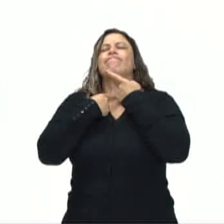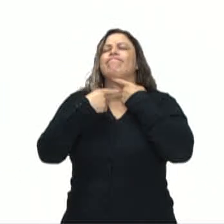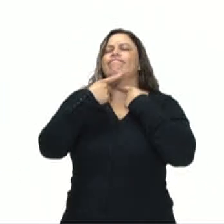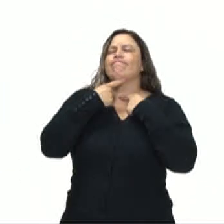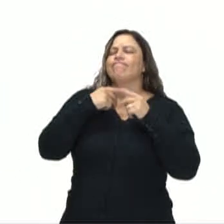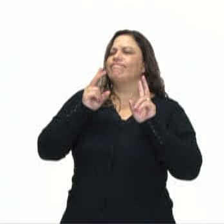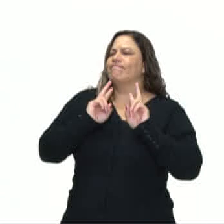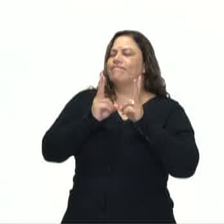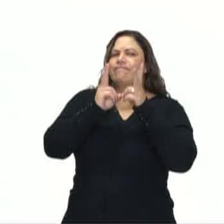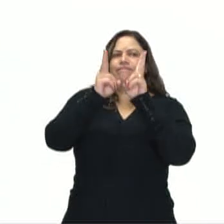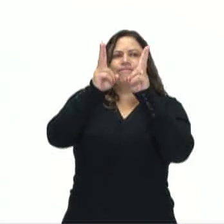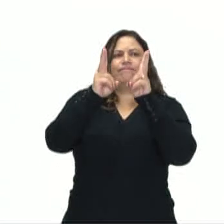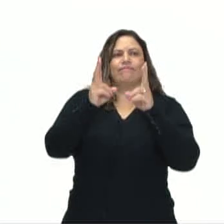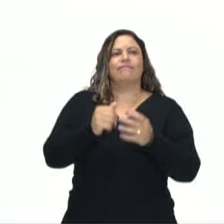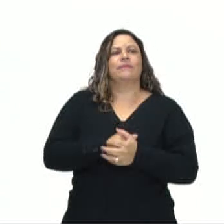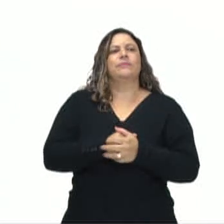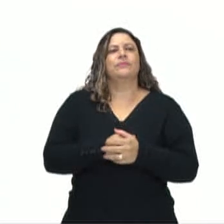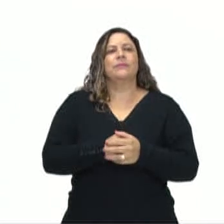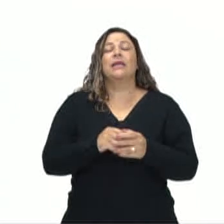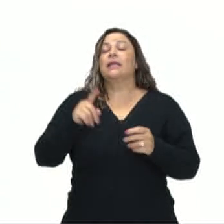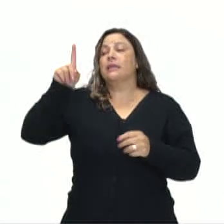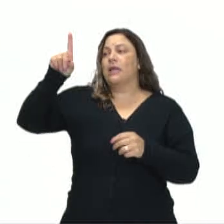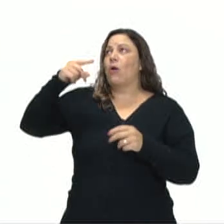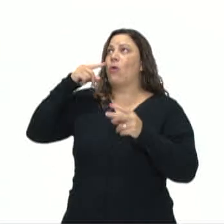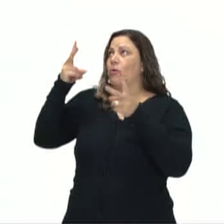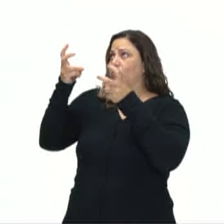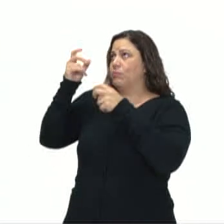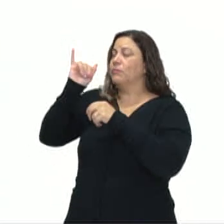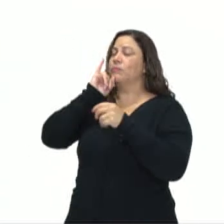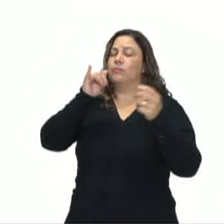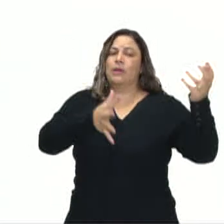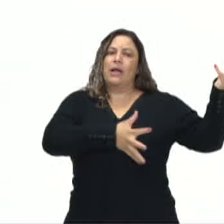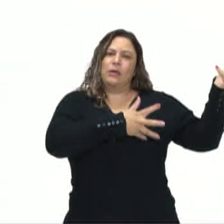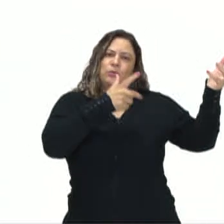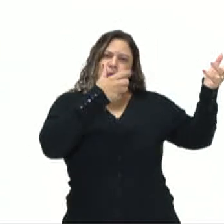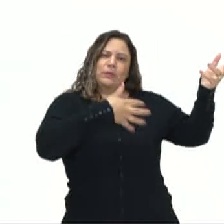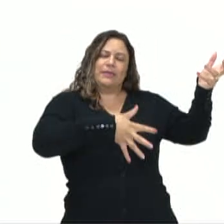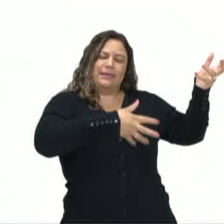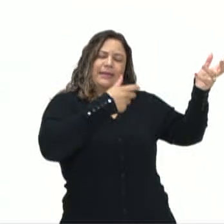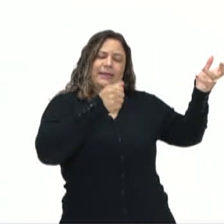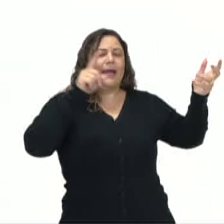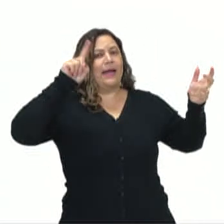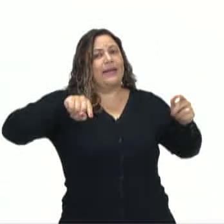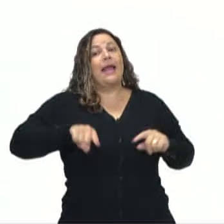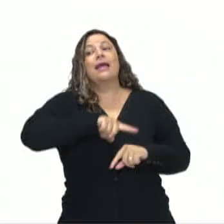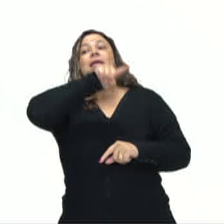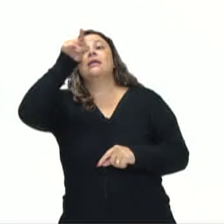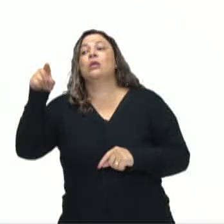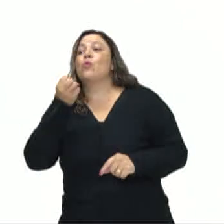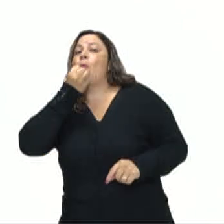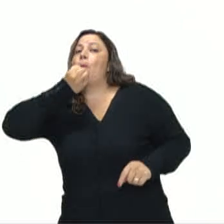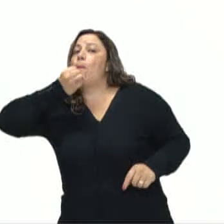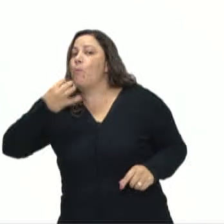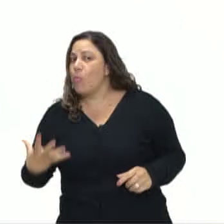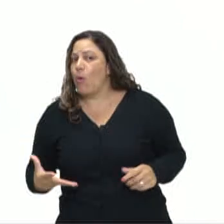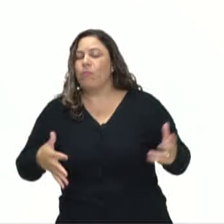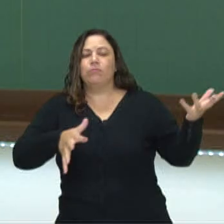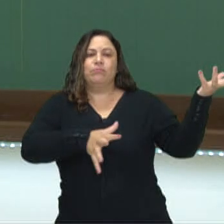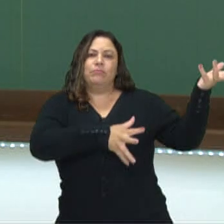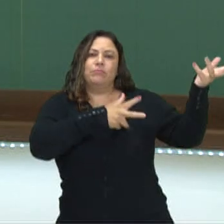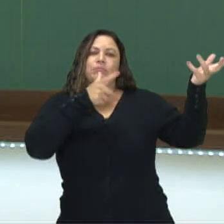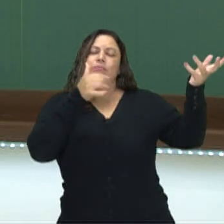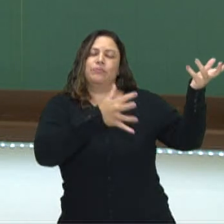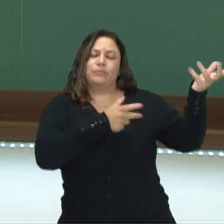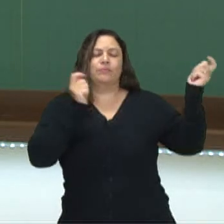bem. Dessa forma, a função de um tocador de lira é tocar lira e de um bom tocador de lira é desempenhar